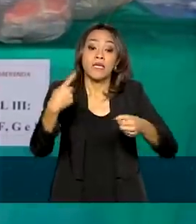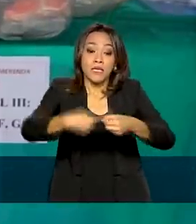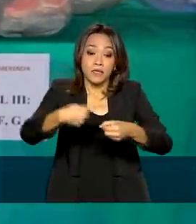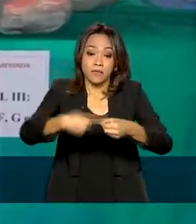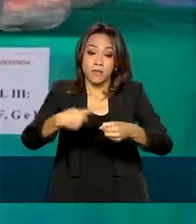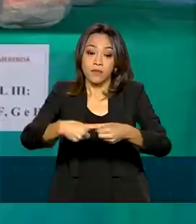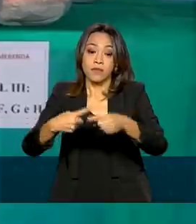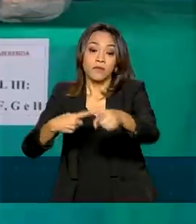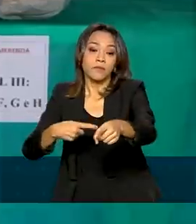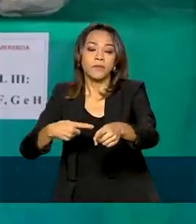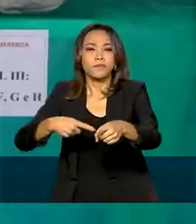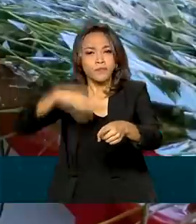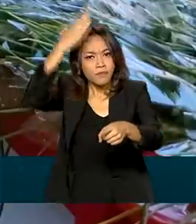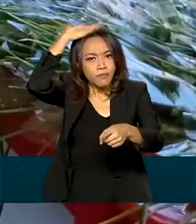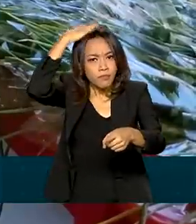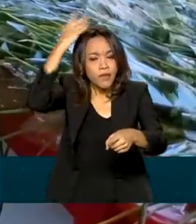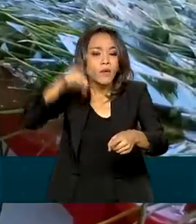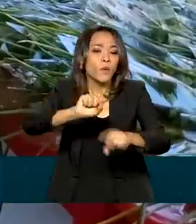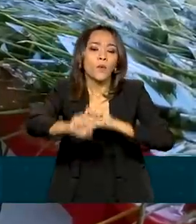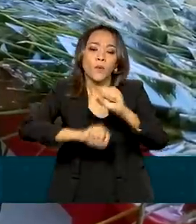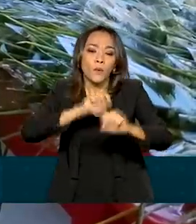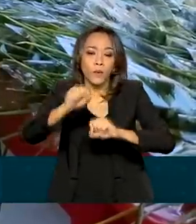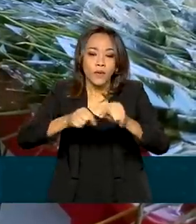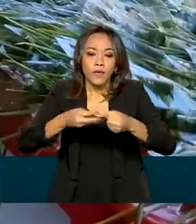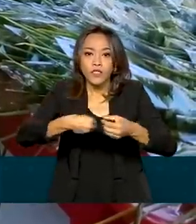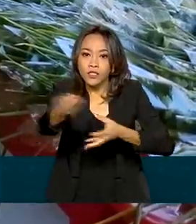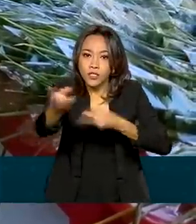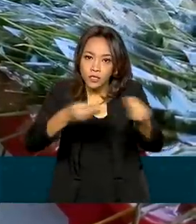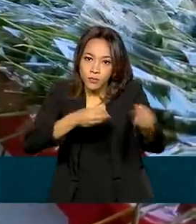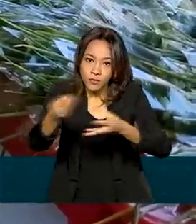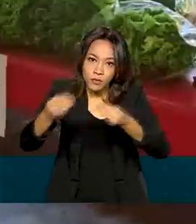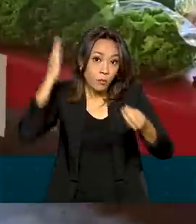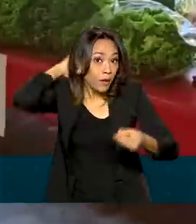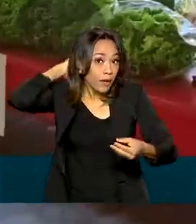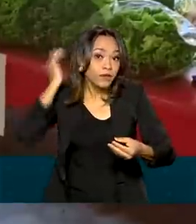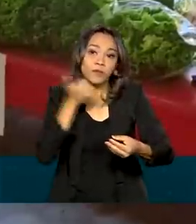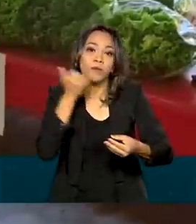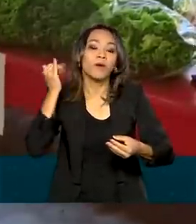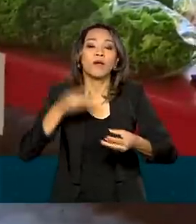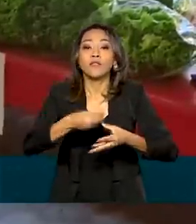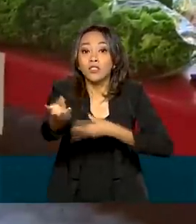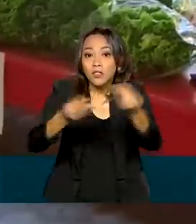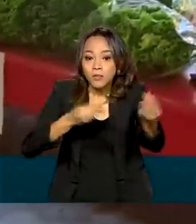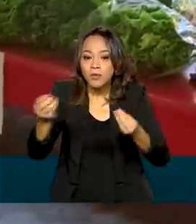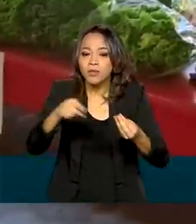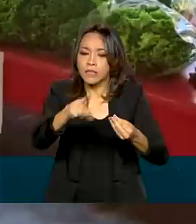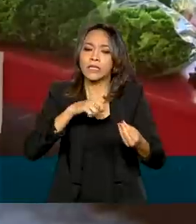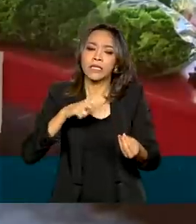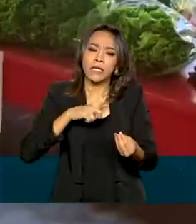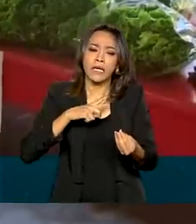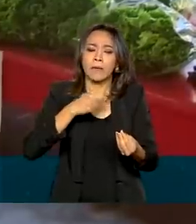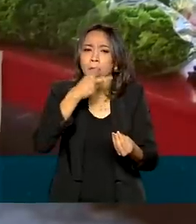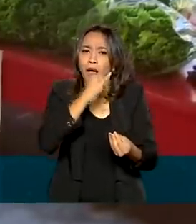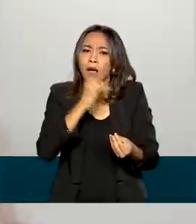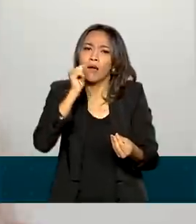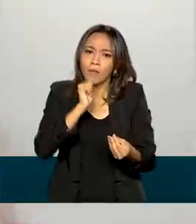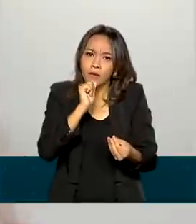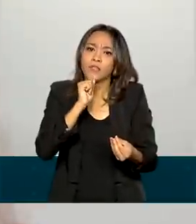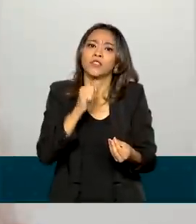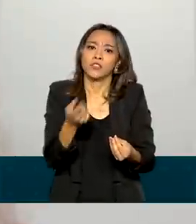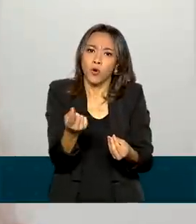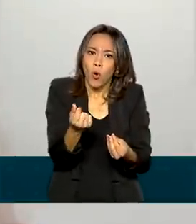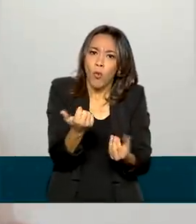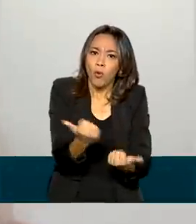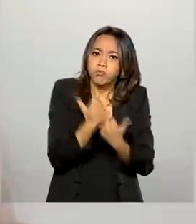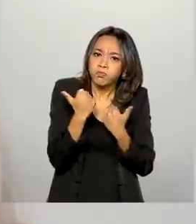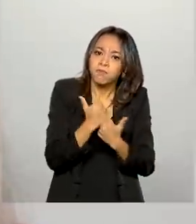no Pará, distribui kits que incluem alimentos da agricultura familiar, o que gera renda para muitos pais de alunos. Eles